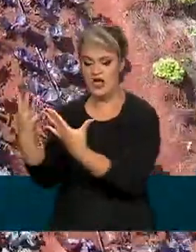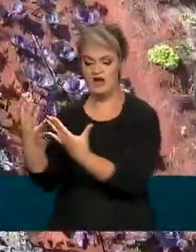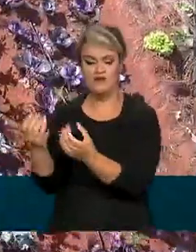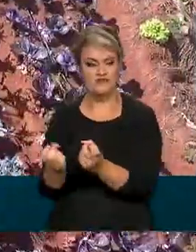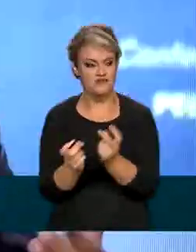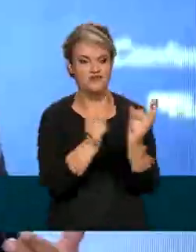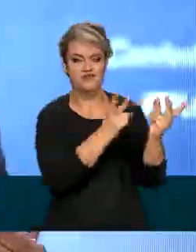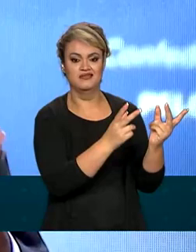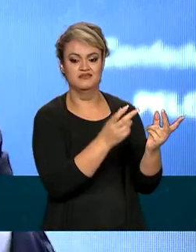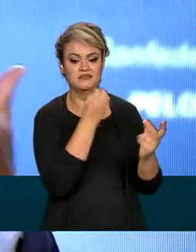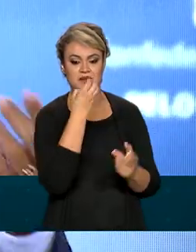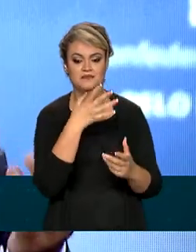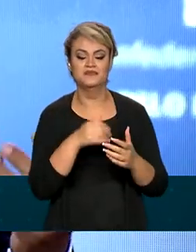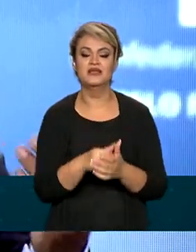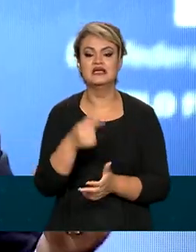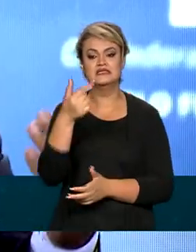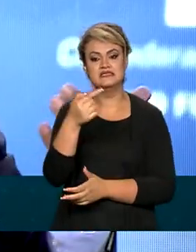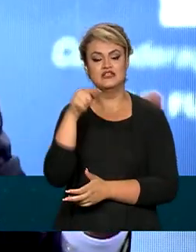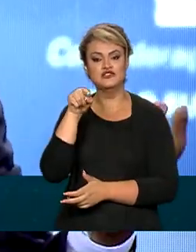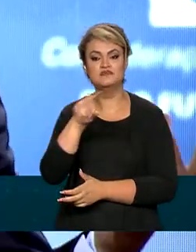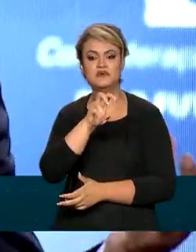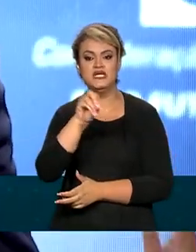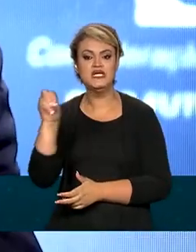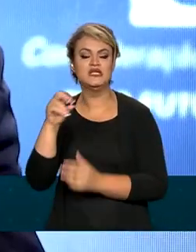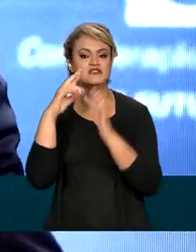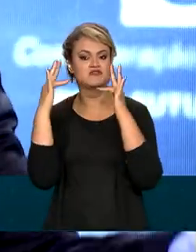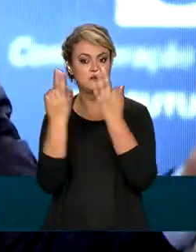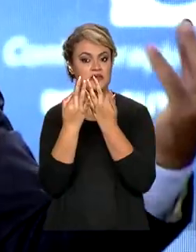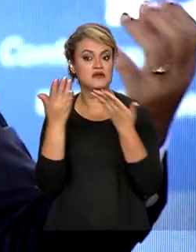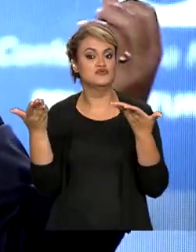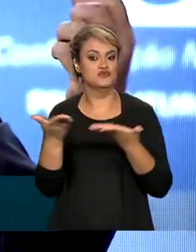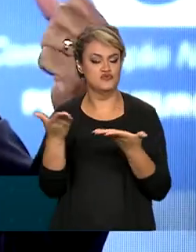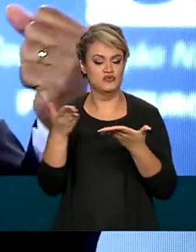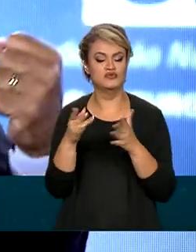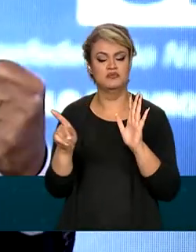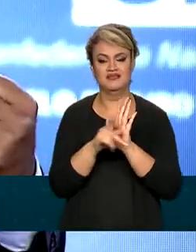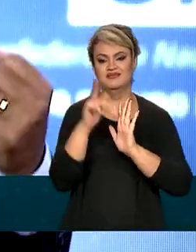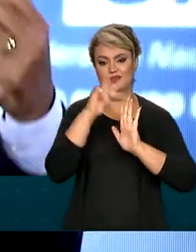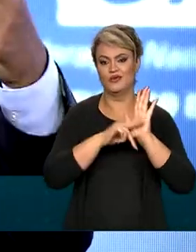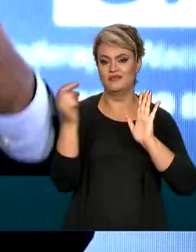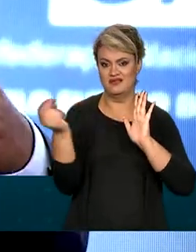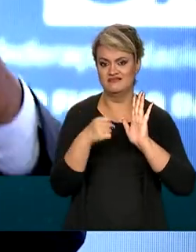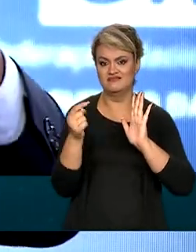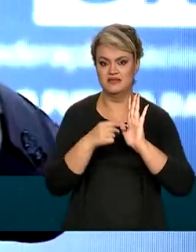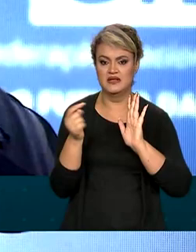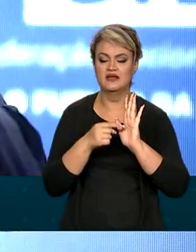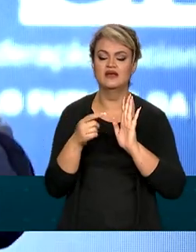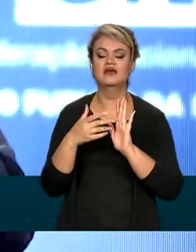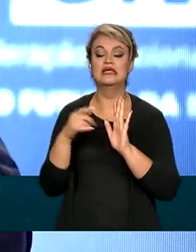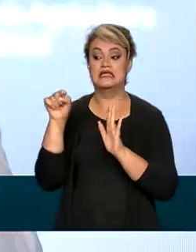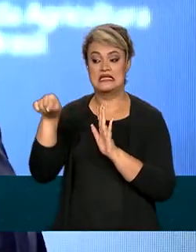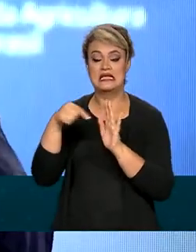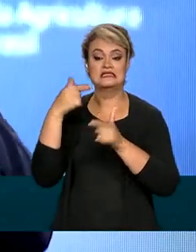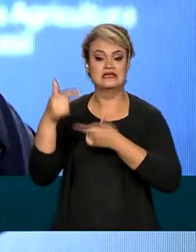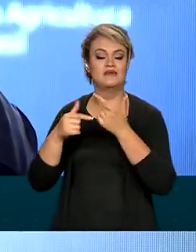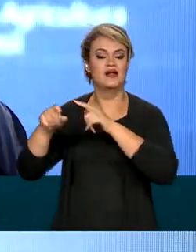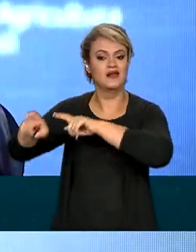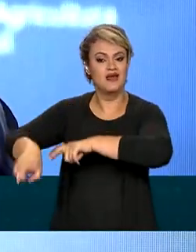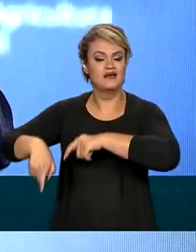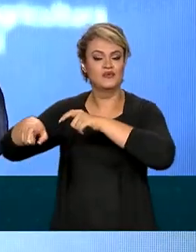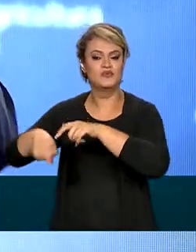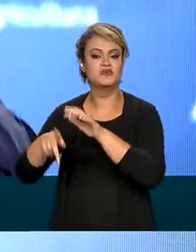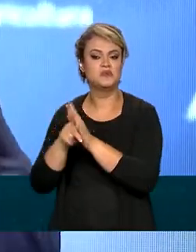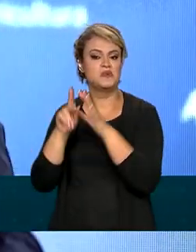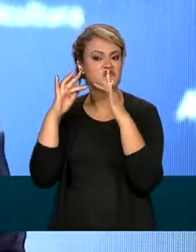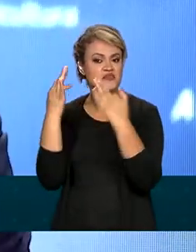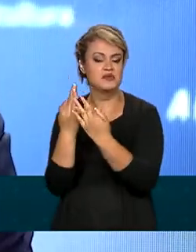familiar. Temos mais de 7.500 famílias hoje dentro do Auxílio Brasil que já são agricultores familiares. Aí está conseguindo